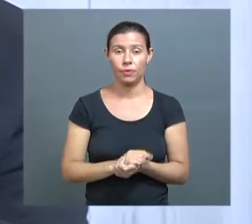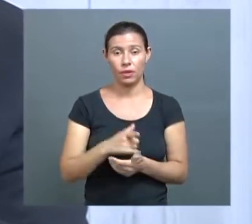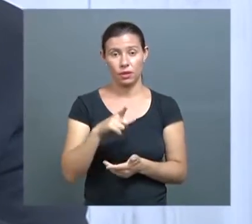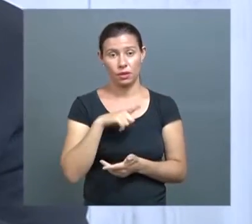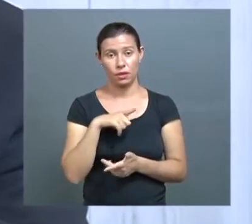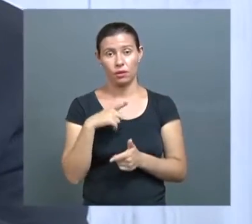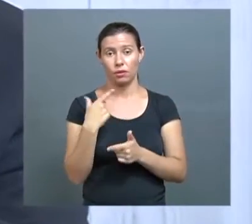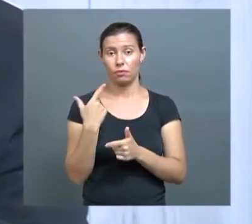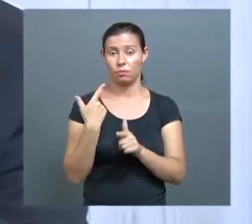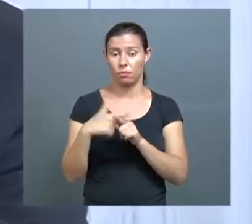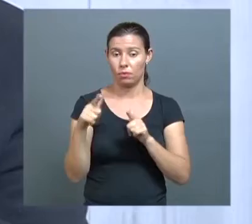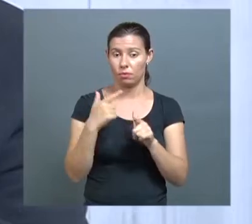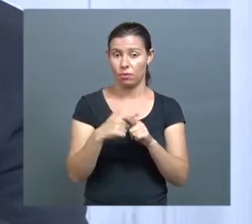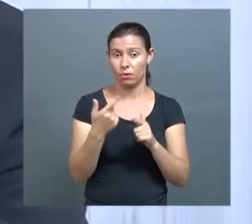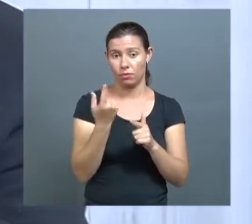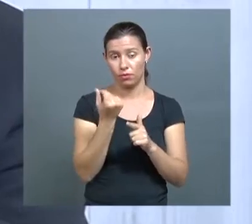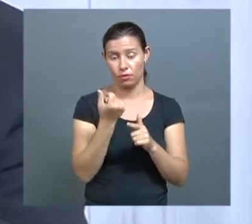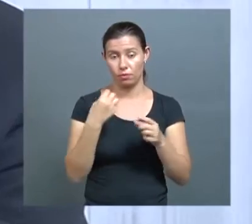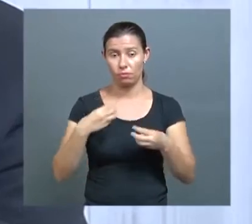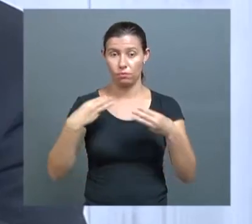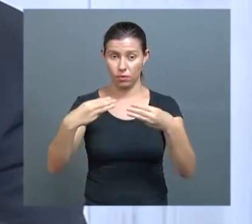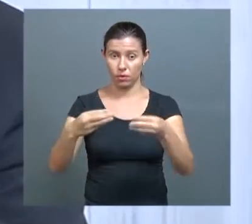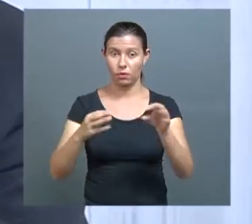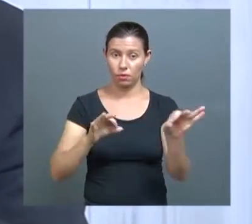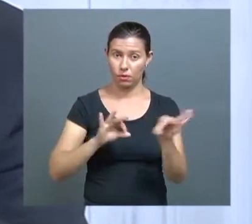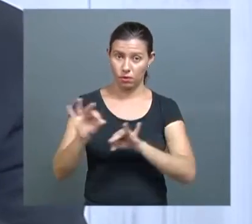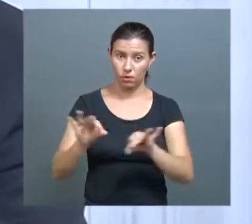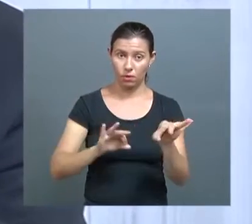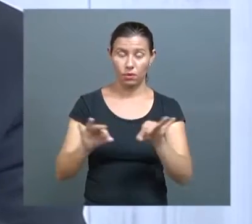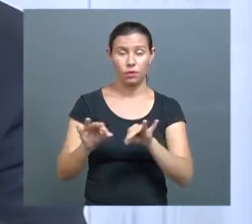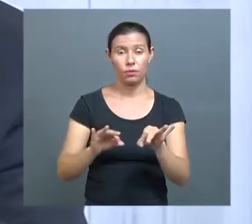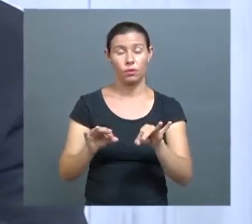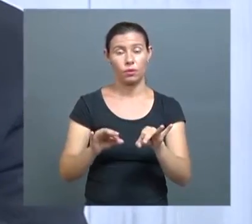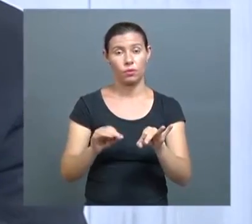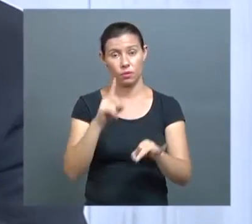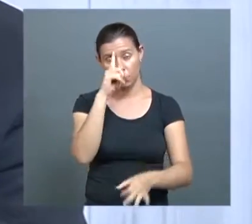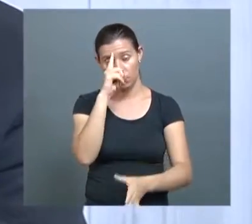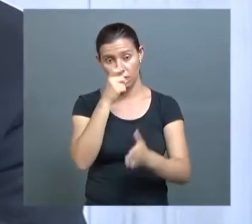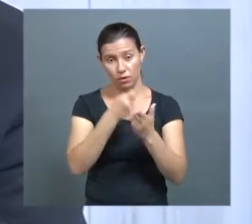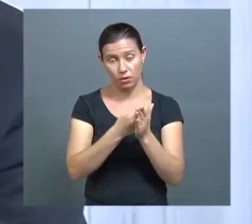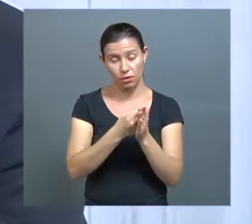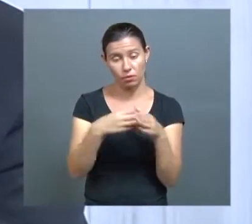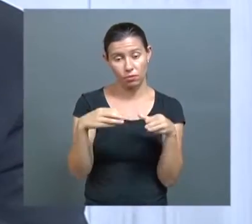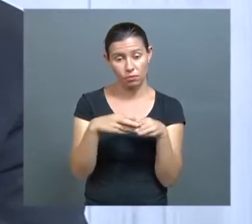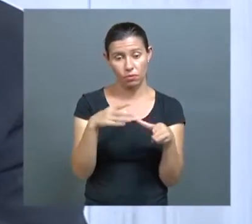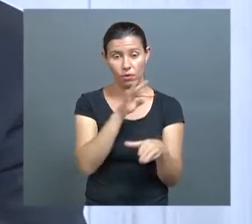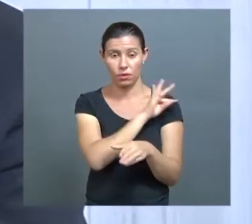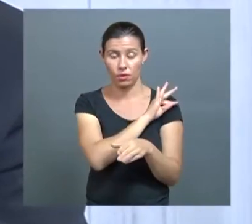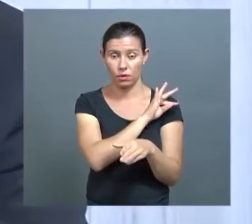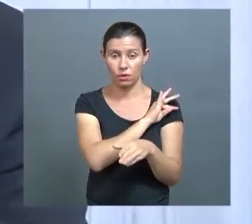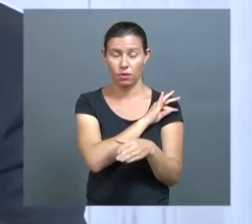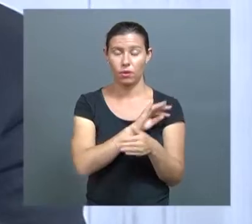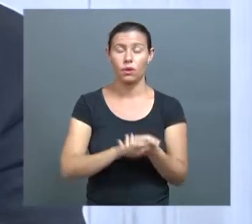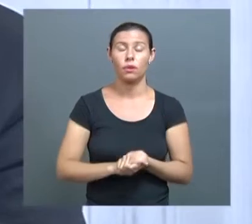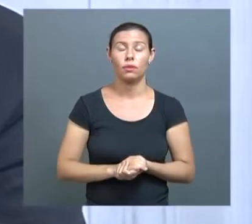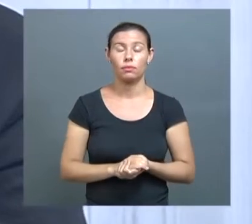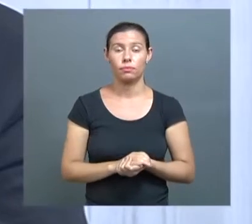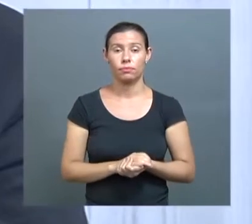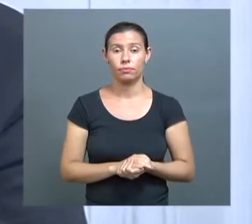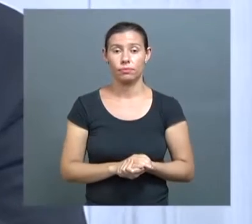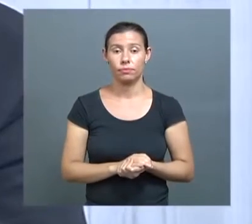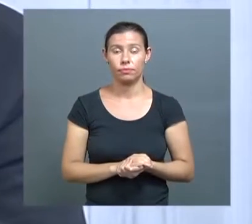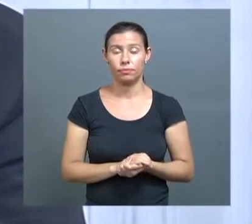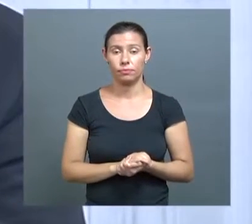folha de pagamento do Ministério, com essa decisão, né? Da equipe técnica, da diretoria de remunerações,